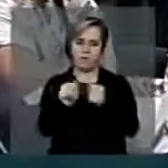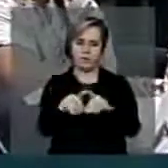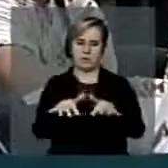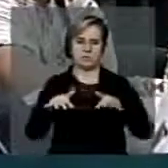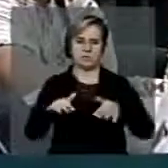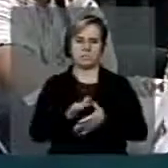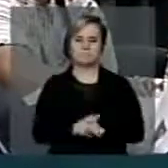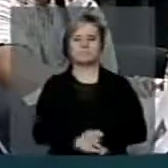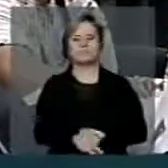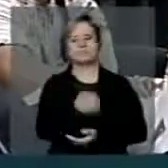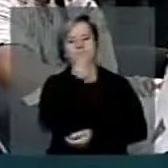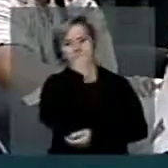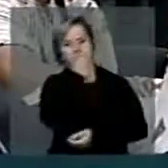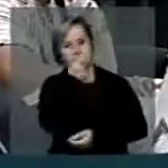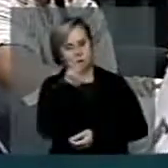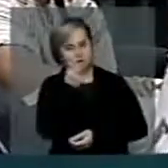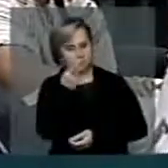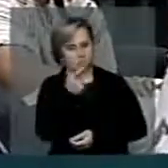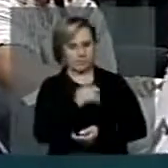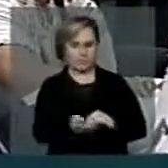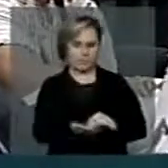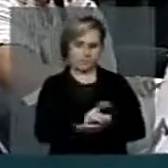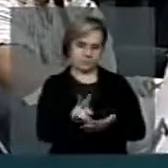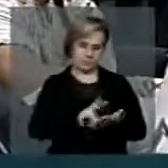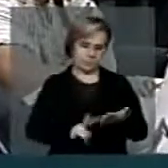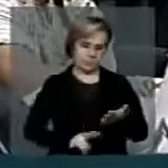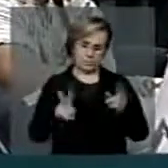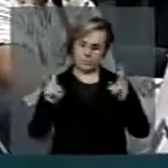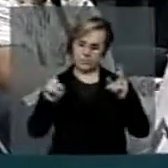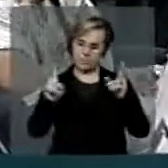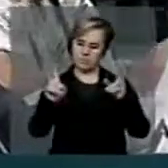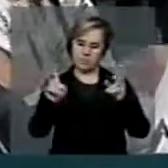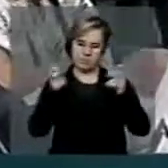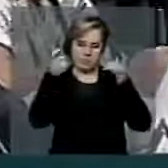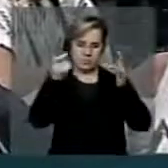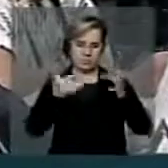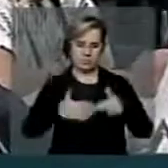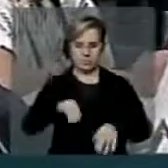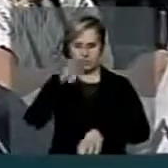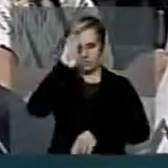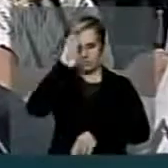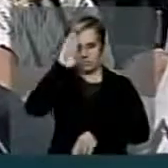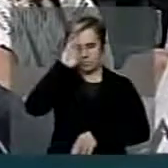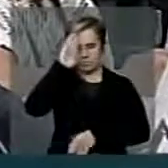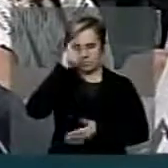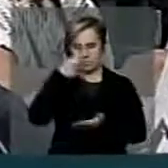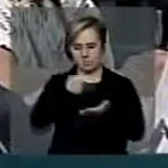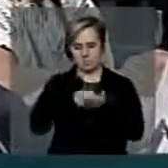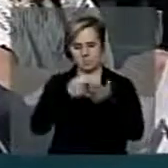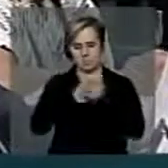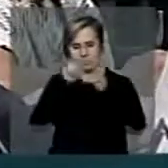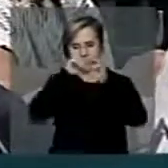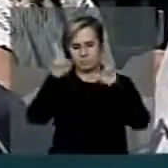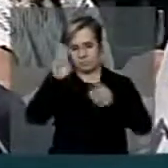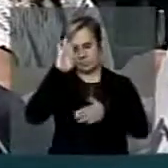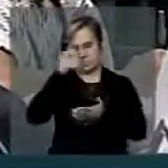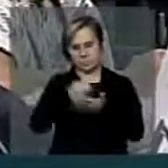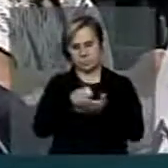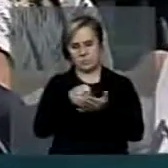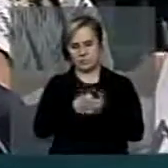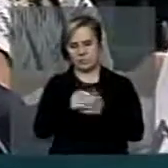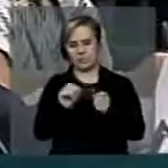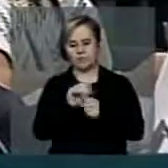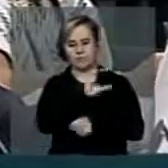O jornalista Roldão Arruda faz uma matéria, relatos do regime militar levam comissão a rever